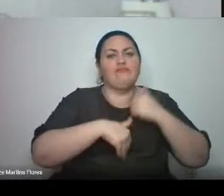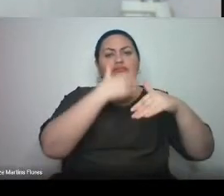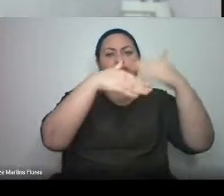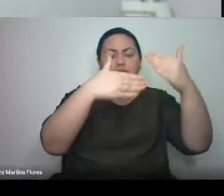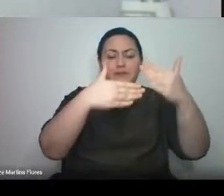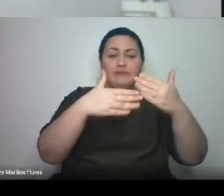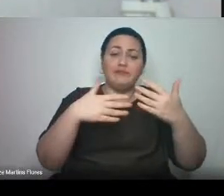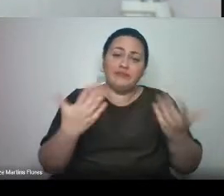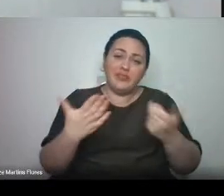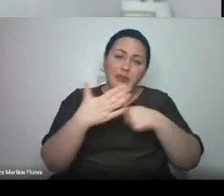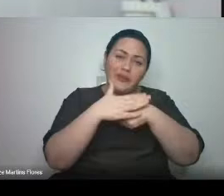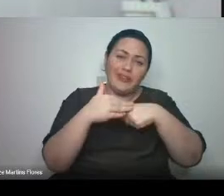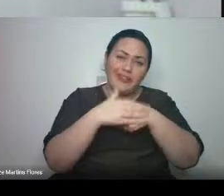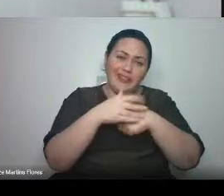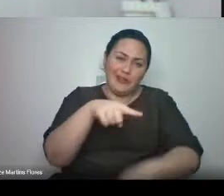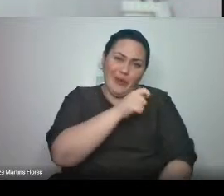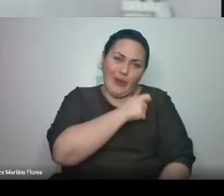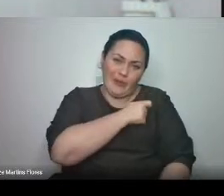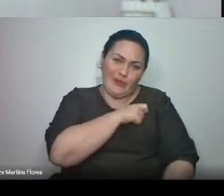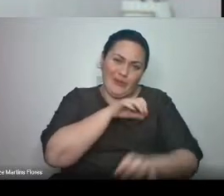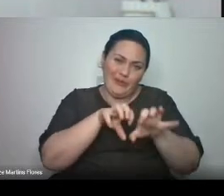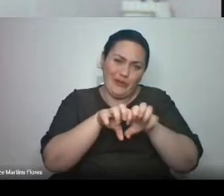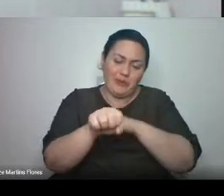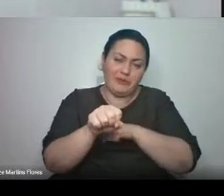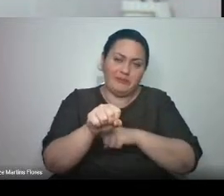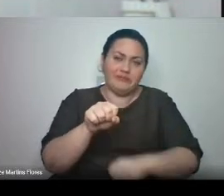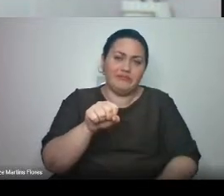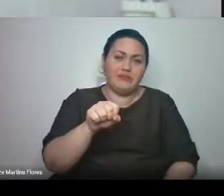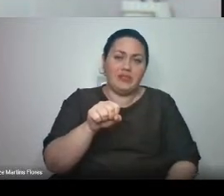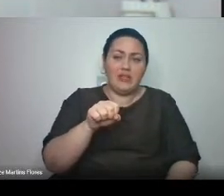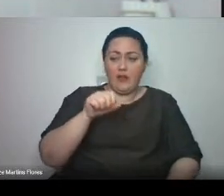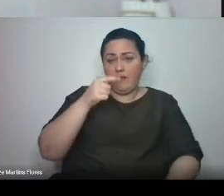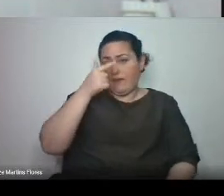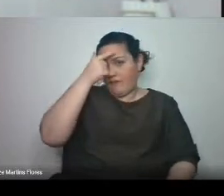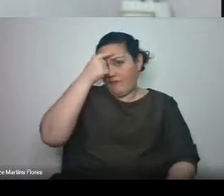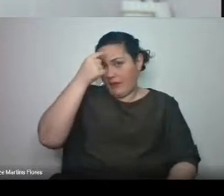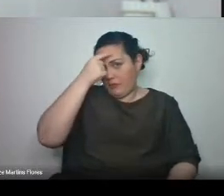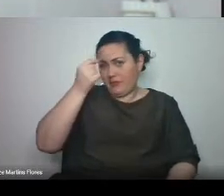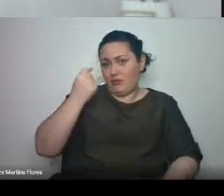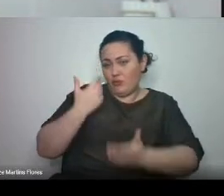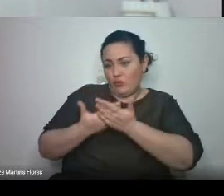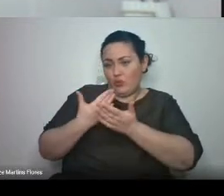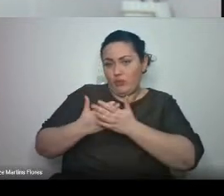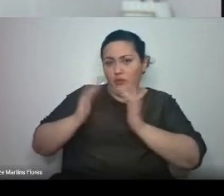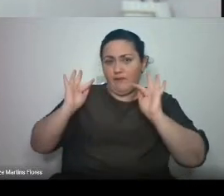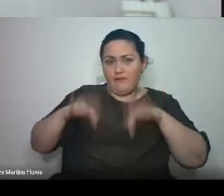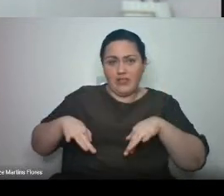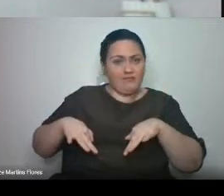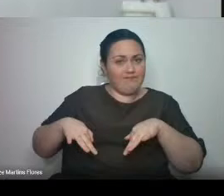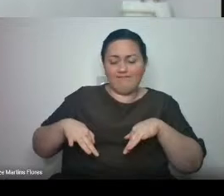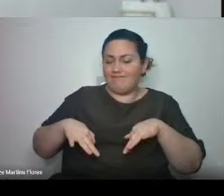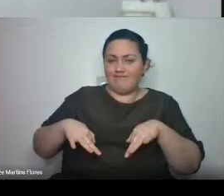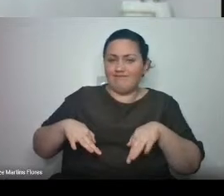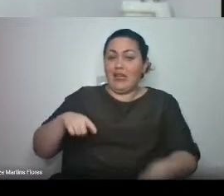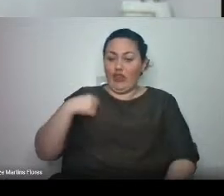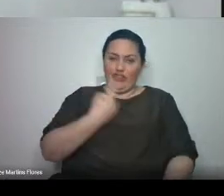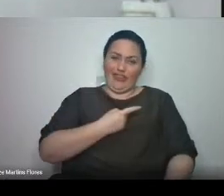formação verdadeiramente de alguém não termina. Nós, que somos formados há mais tempo,